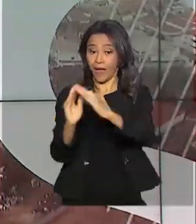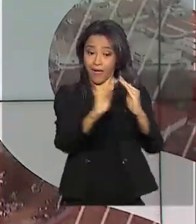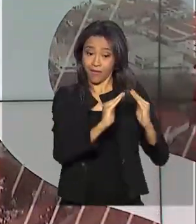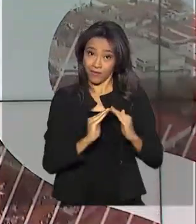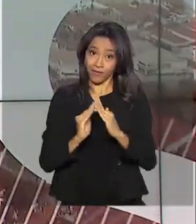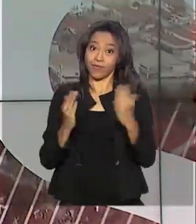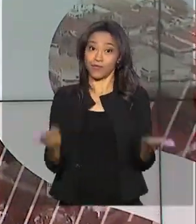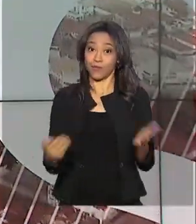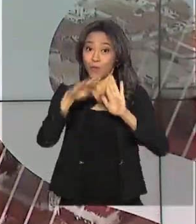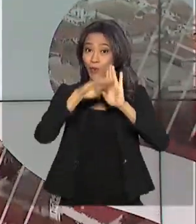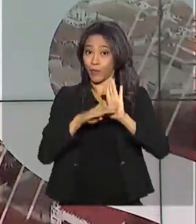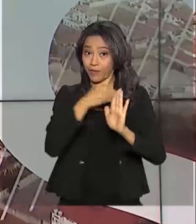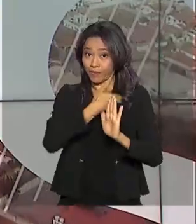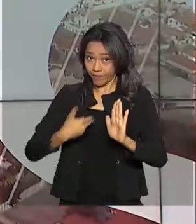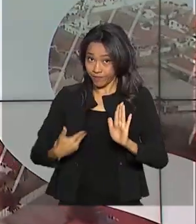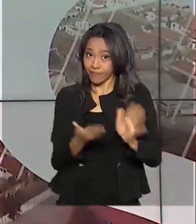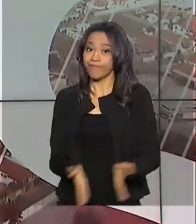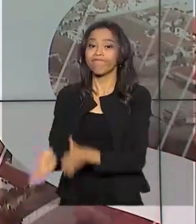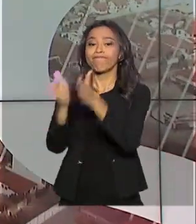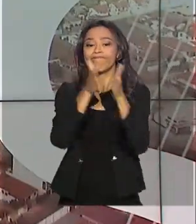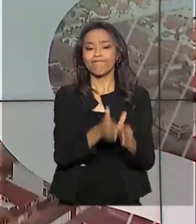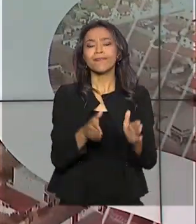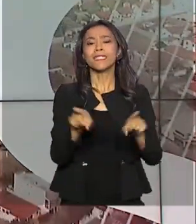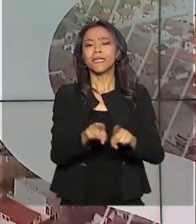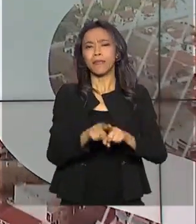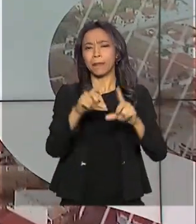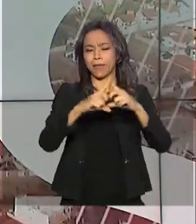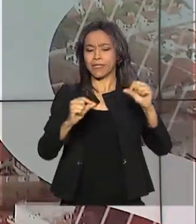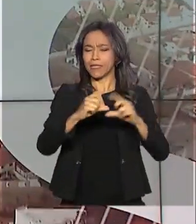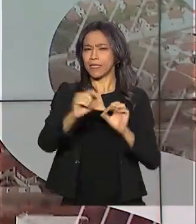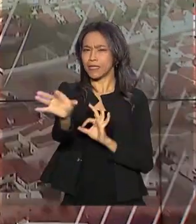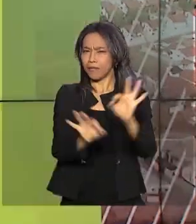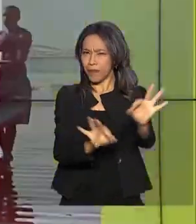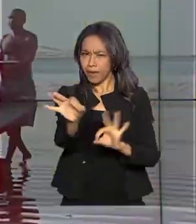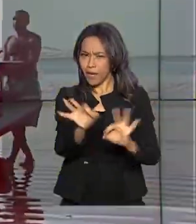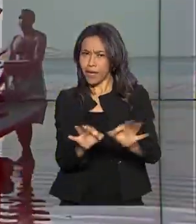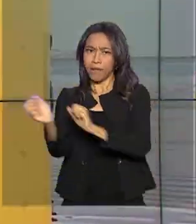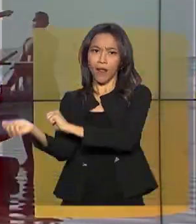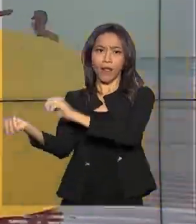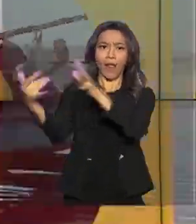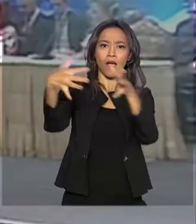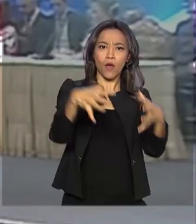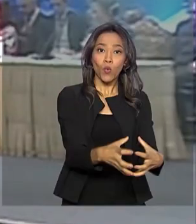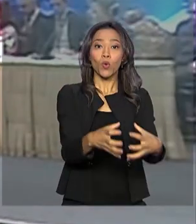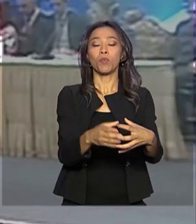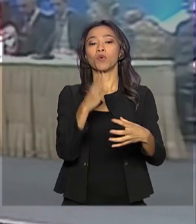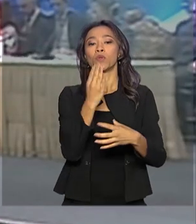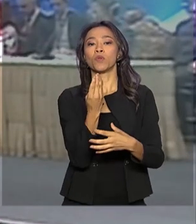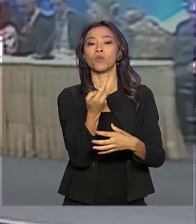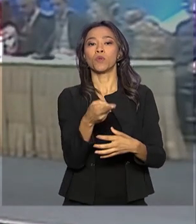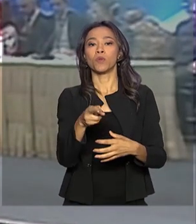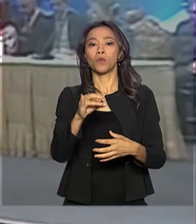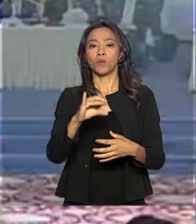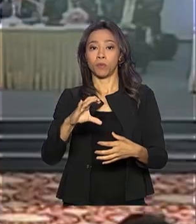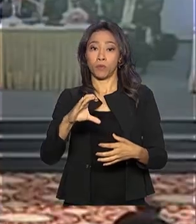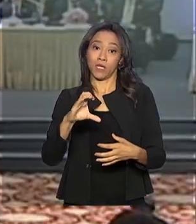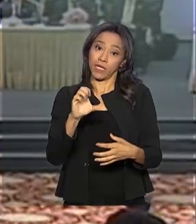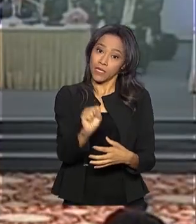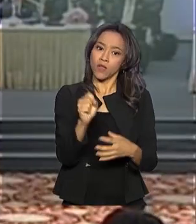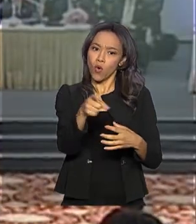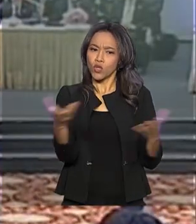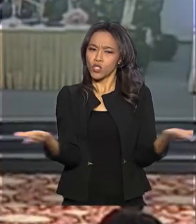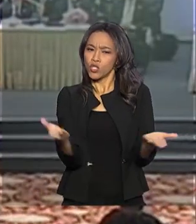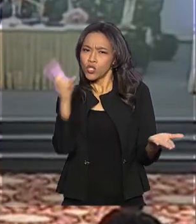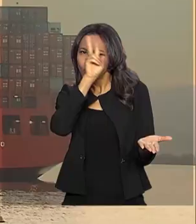Casa Minha Vida. E veja também, Brasília se prepara para receber a cúpula do BRICS. Hoje você vai conhecer a história do